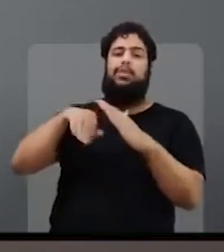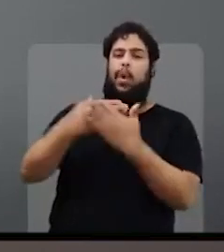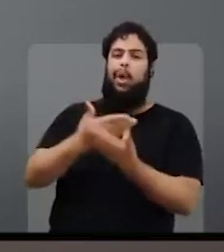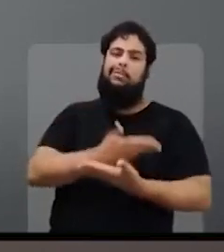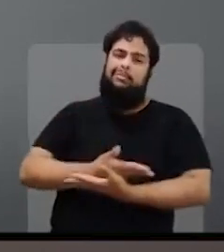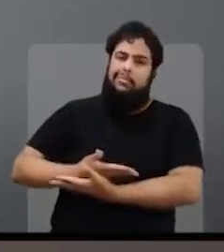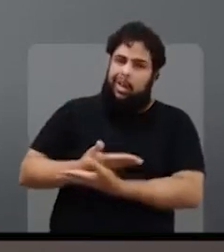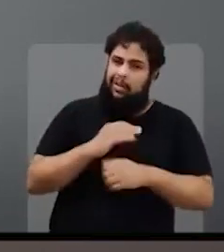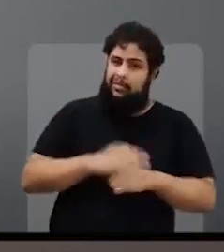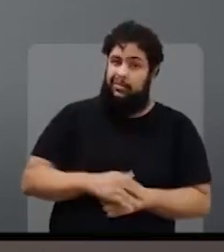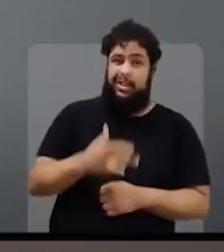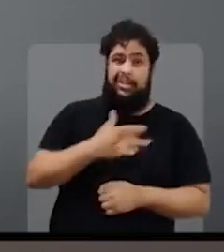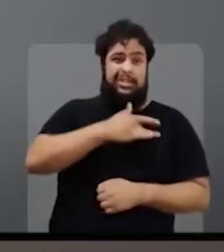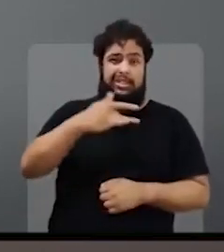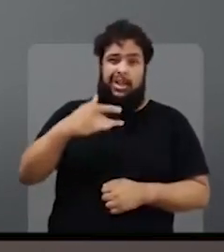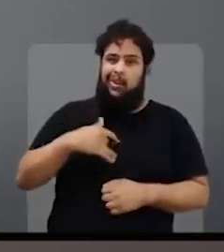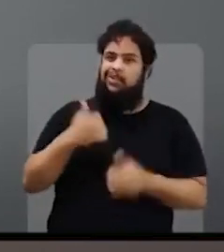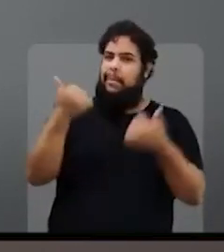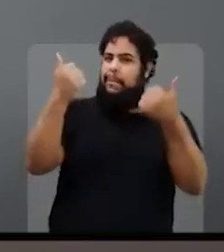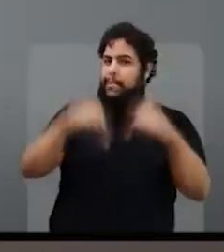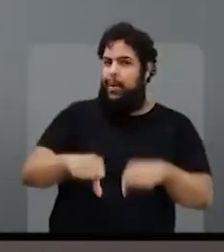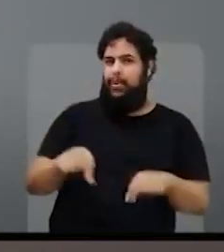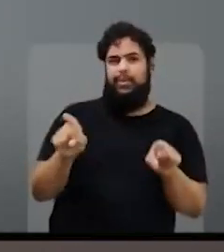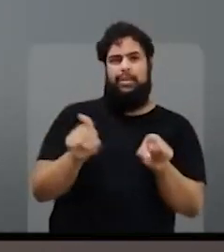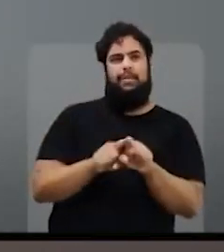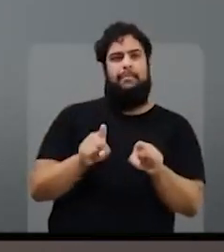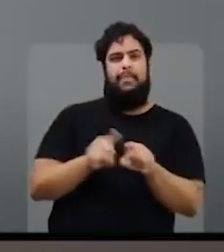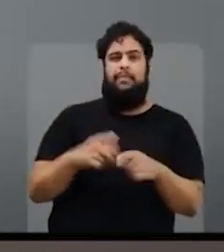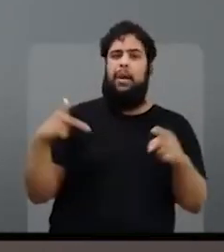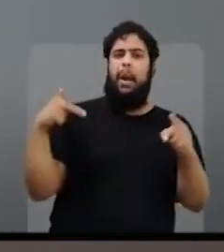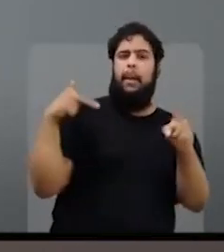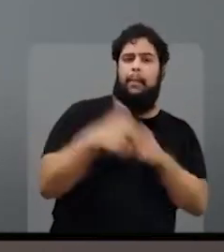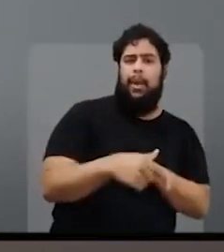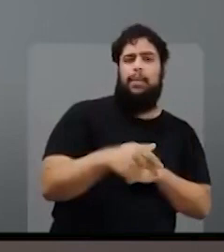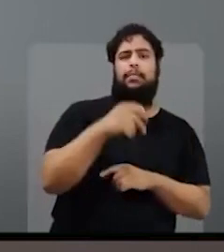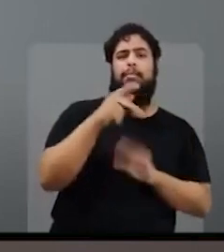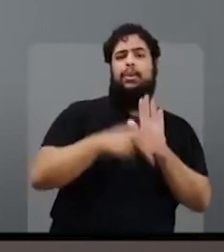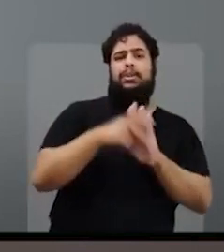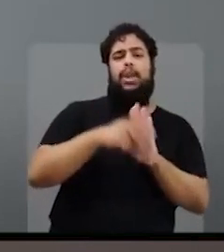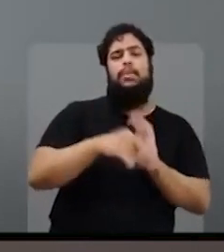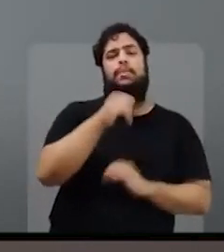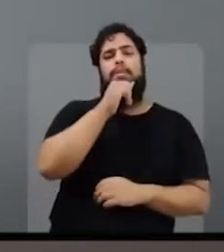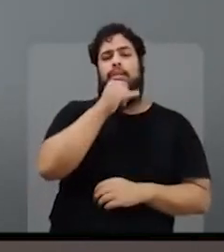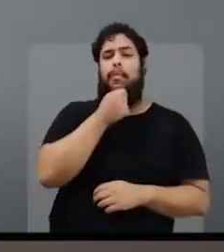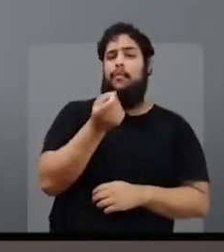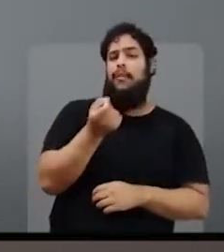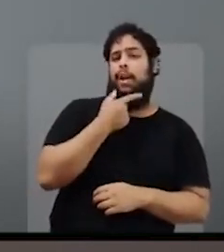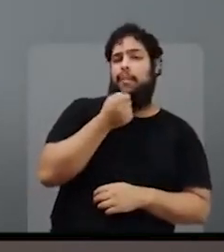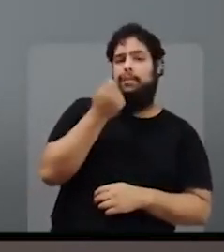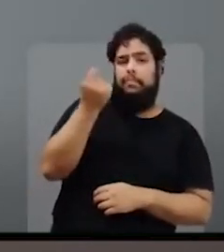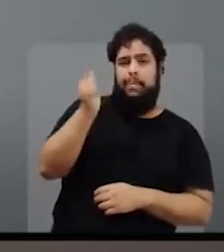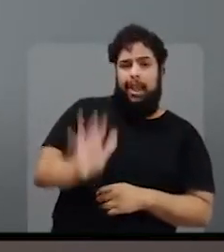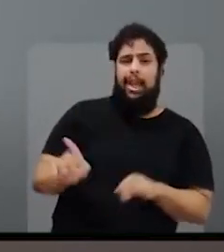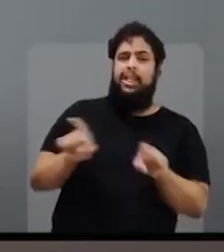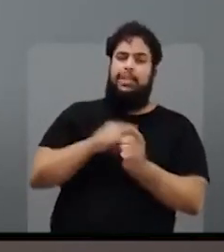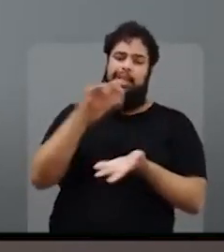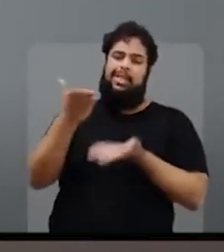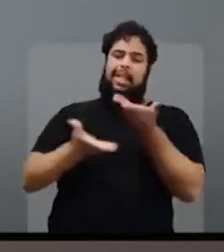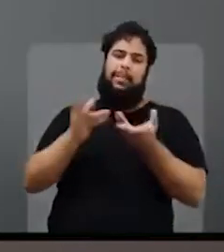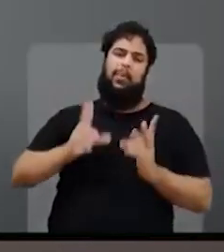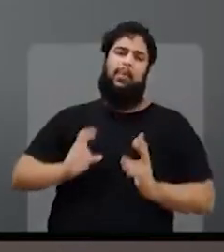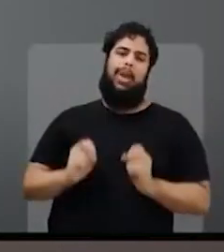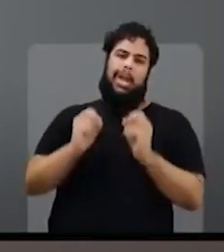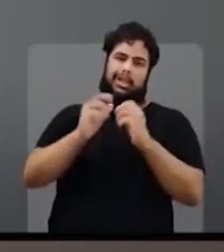Na saúde, outro desastre. Cortes em programas como farmácia popular e até no combate ao